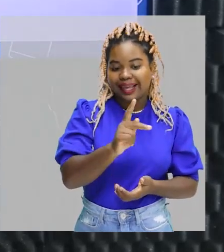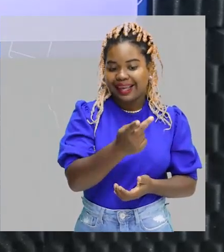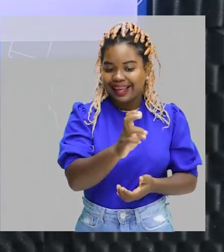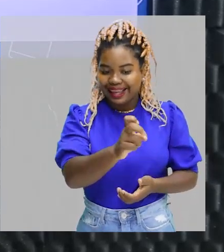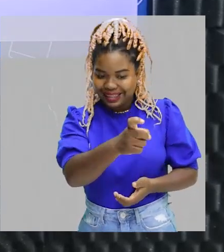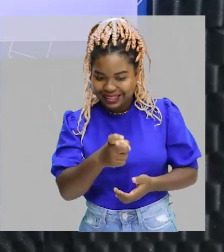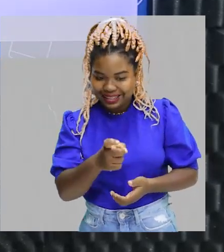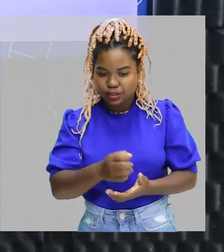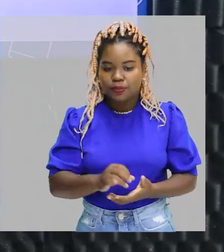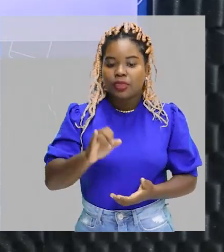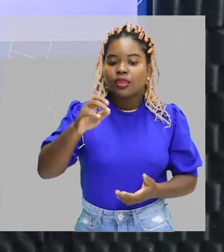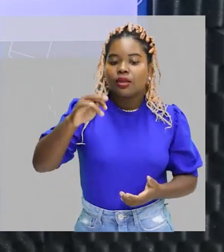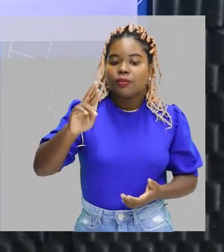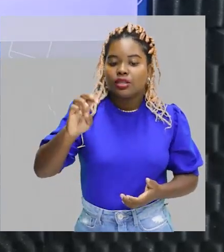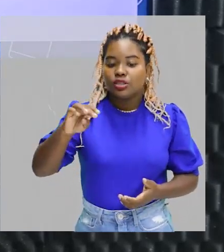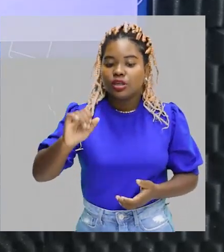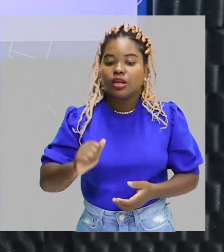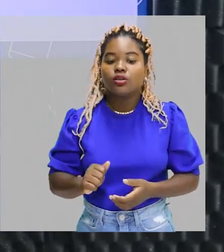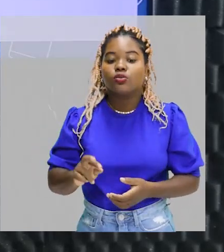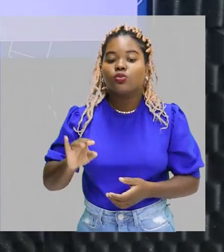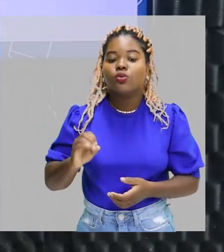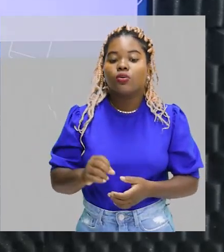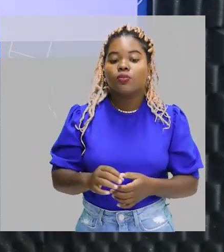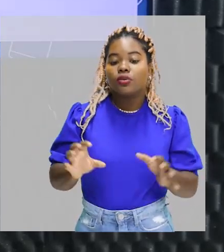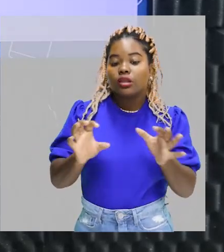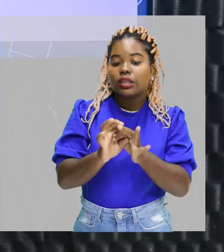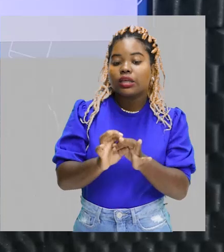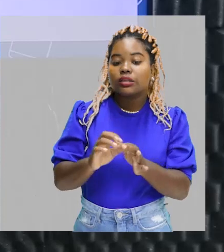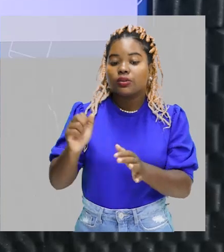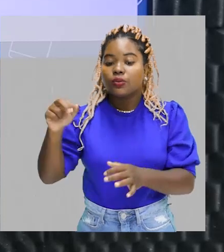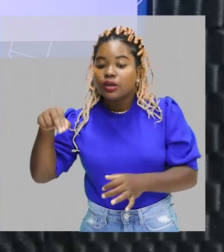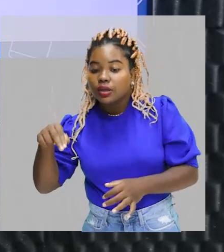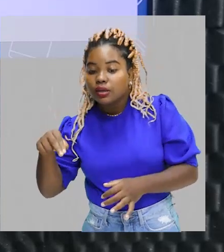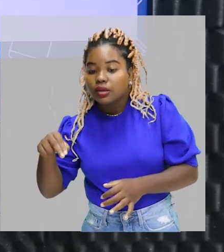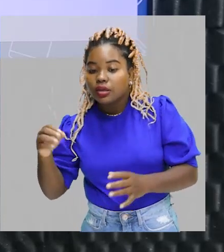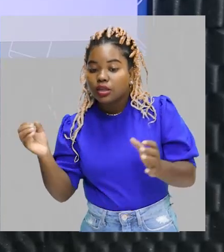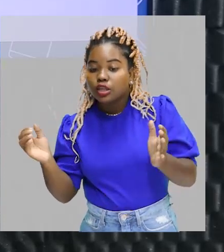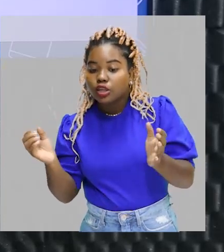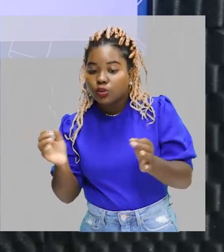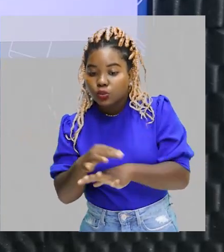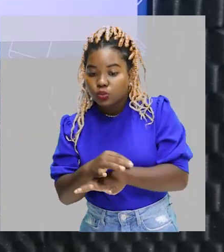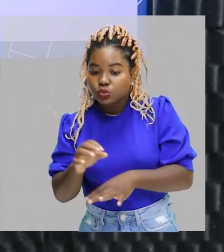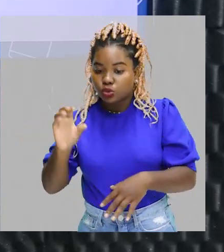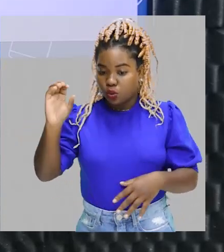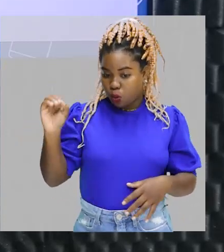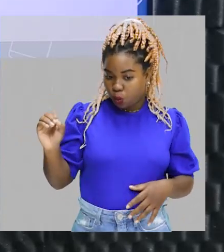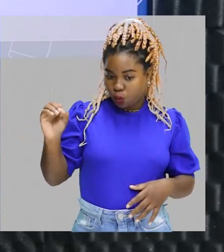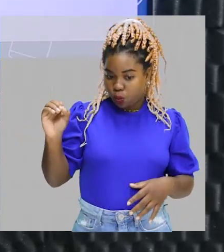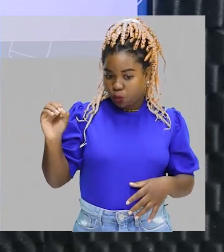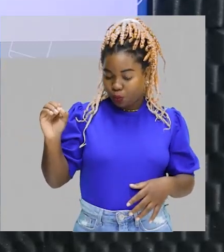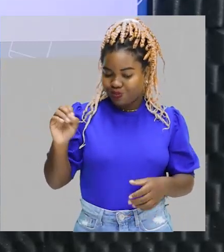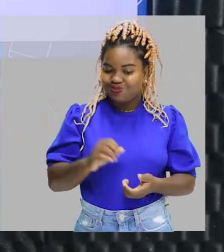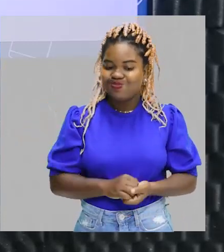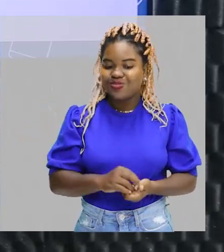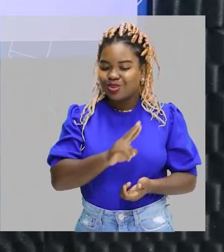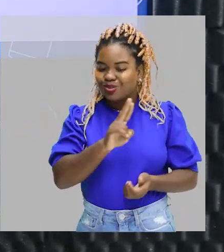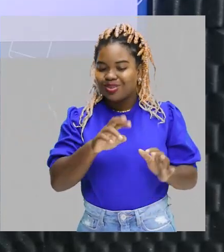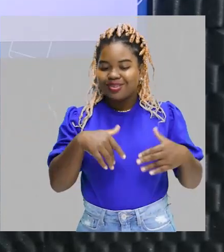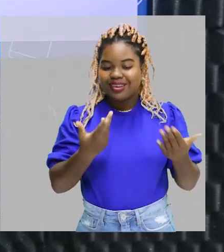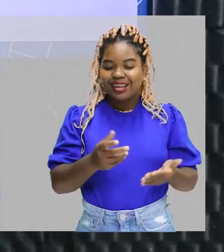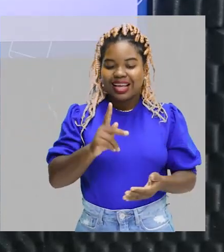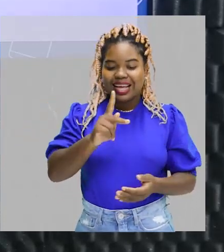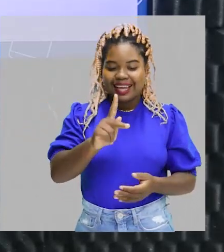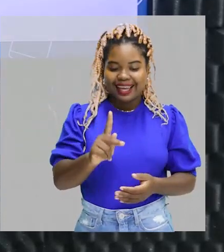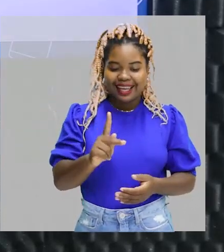intermediário, an, e a terminação, o, porque é um hidrocarboneto. Então, eu vou ter aqui o nome